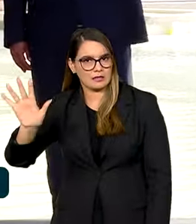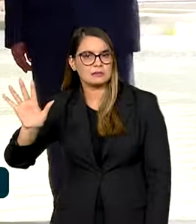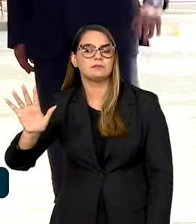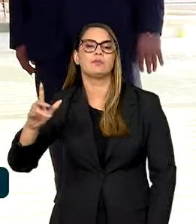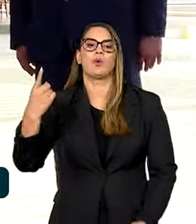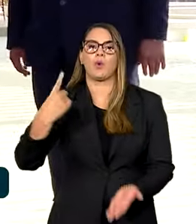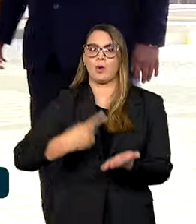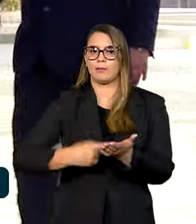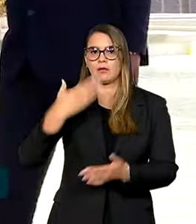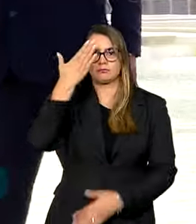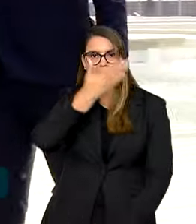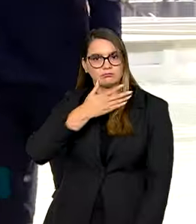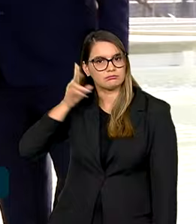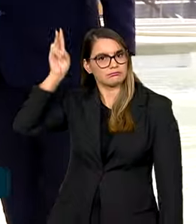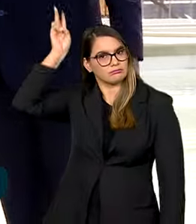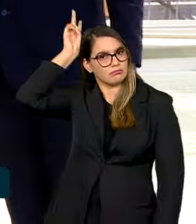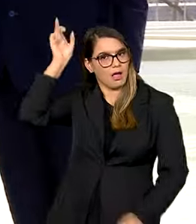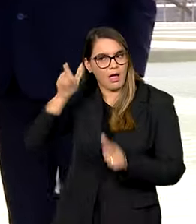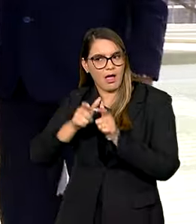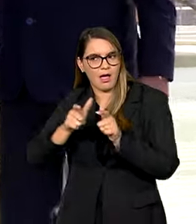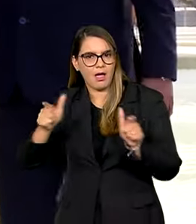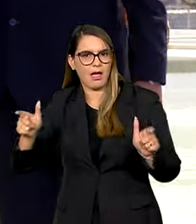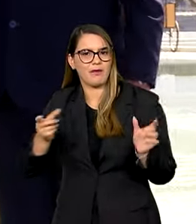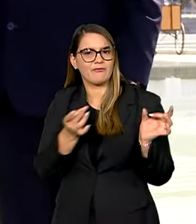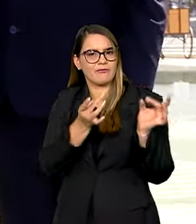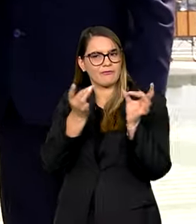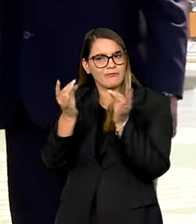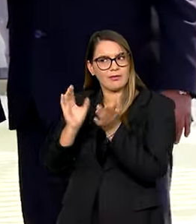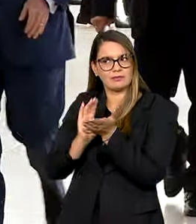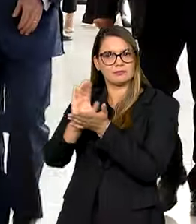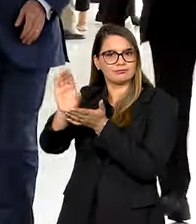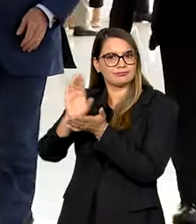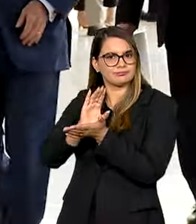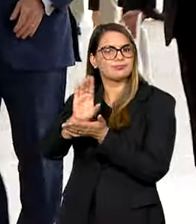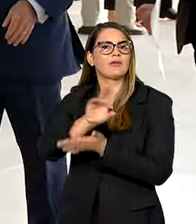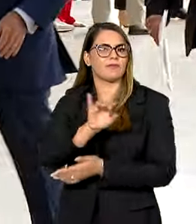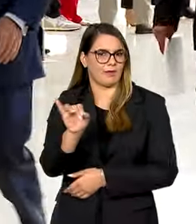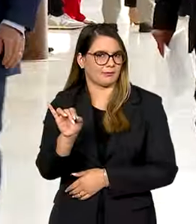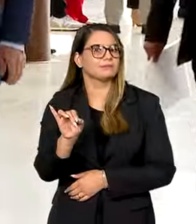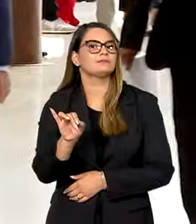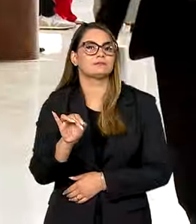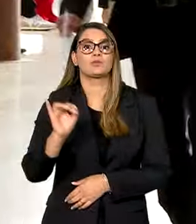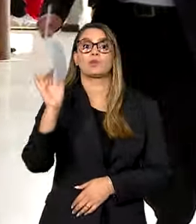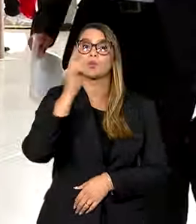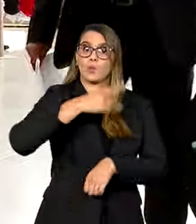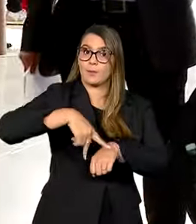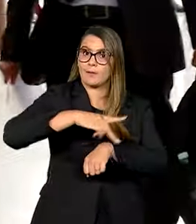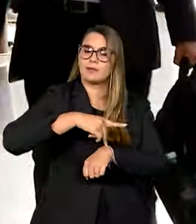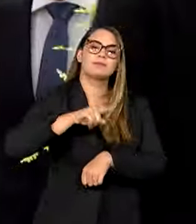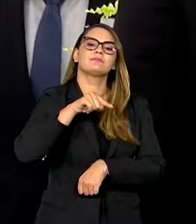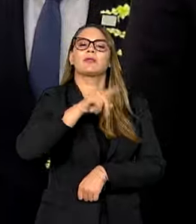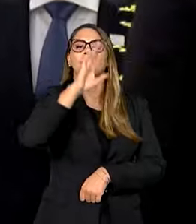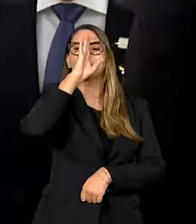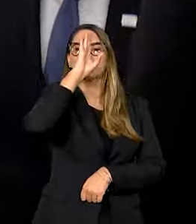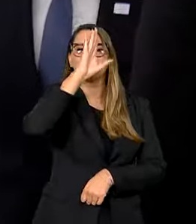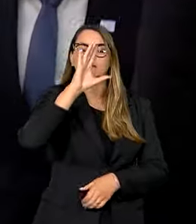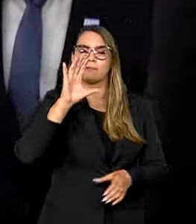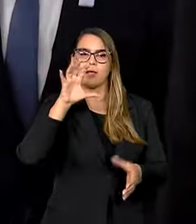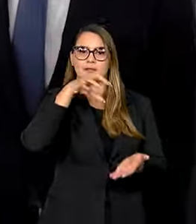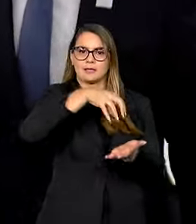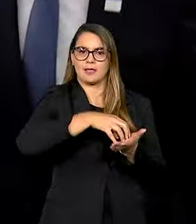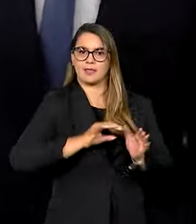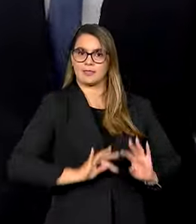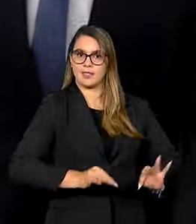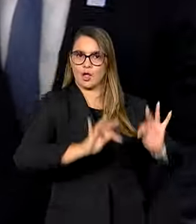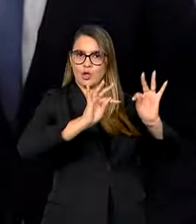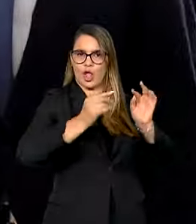Singapura deve ampliar as exportações e investimentos do bloco. O país é um dos principais centros tecnológicos